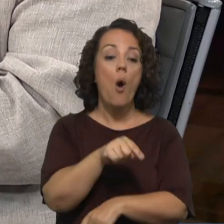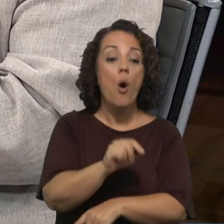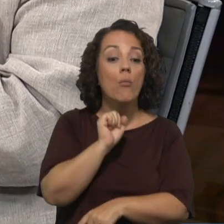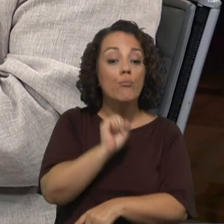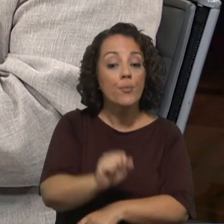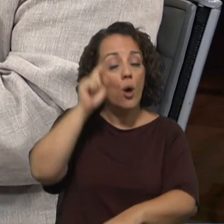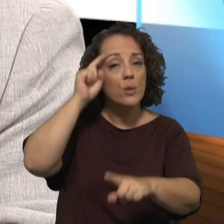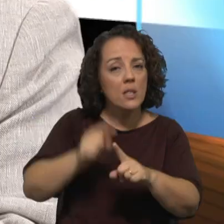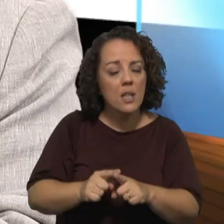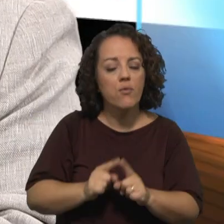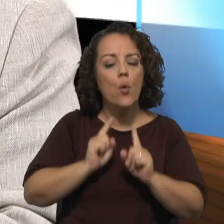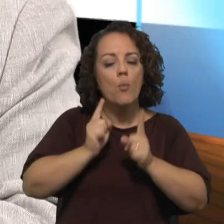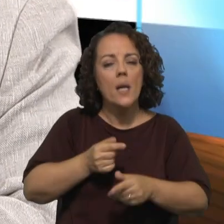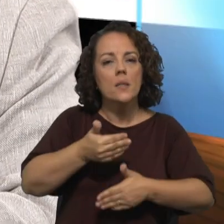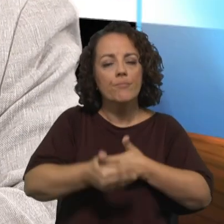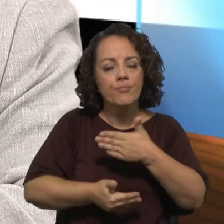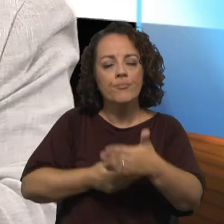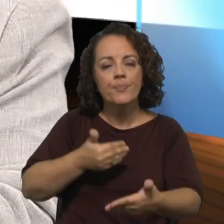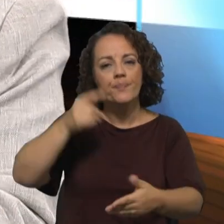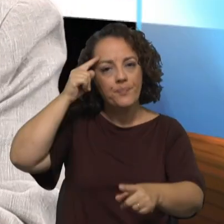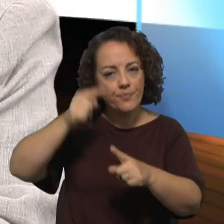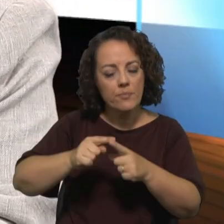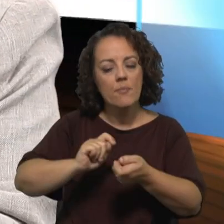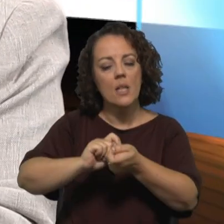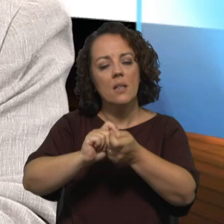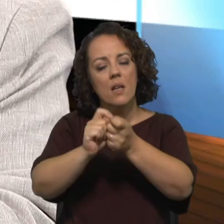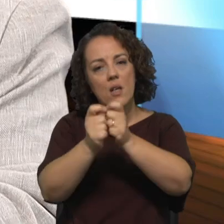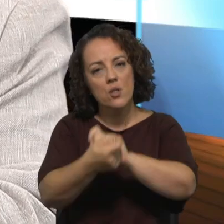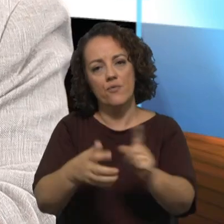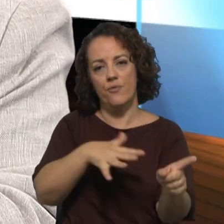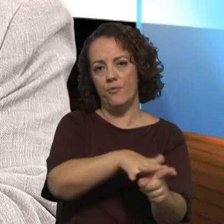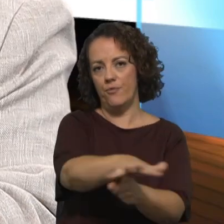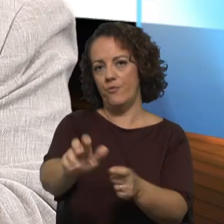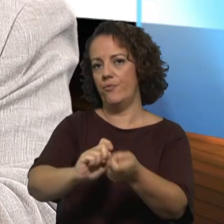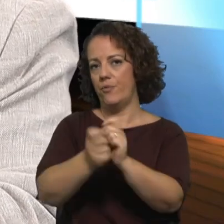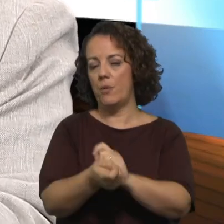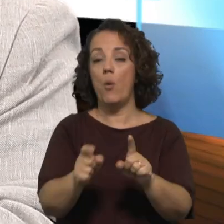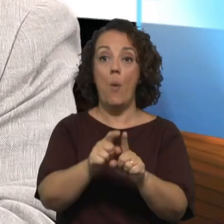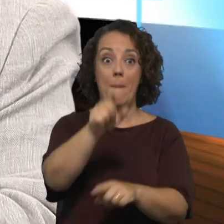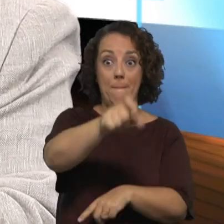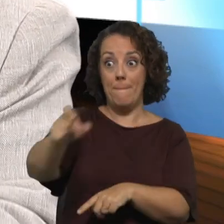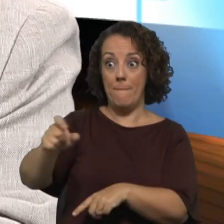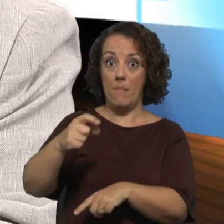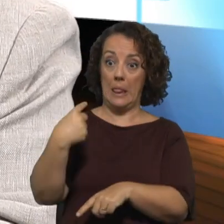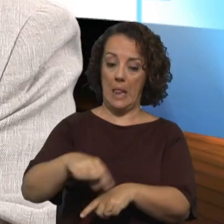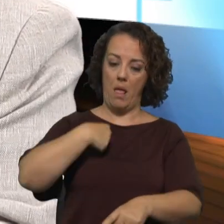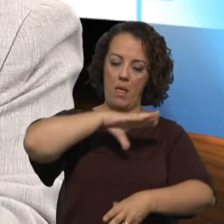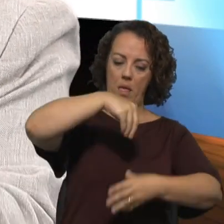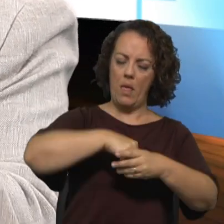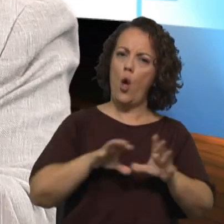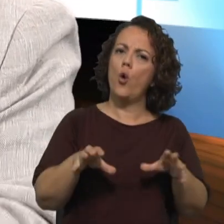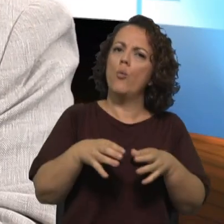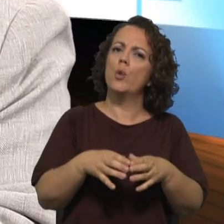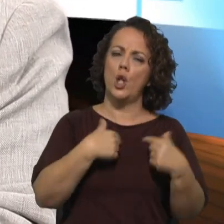transformação das comunidades. Para que quem faz parte das comunidades tenha uma atitude mais responsável e mais